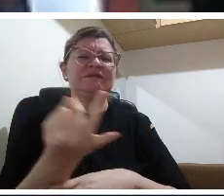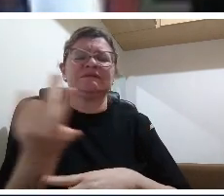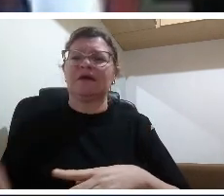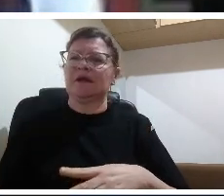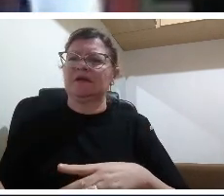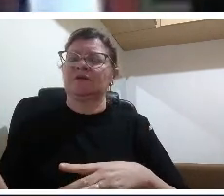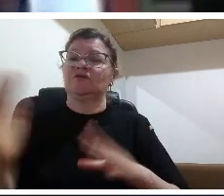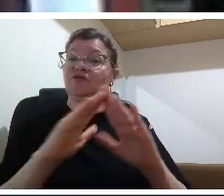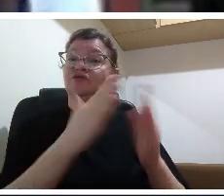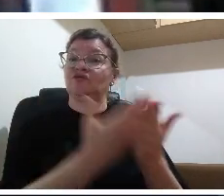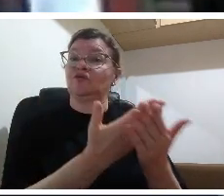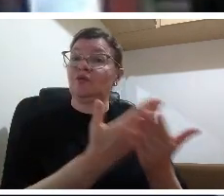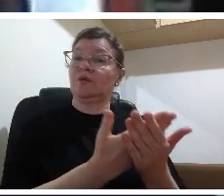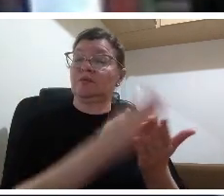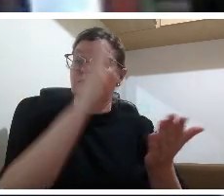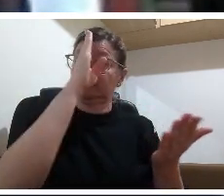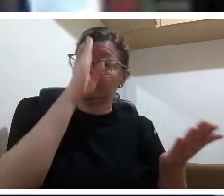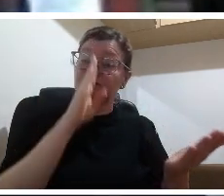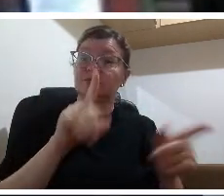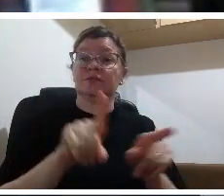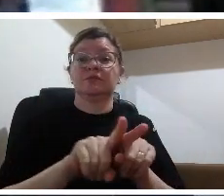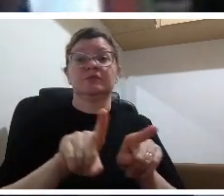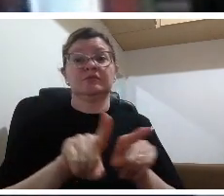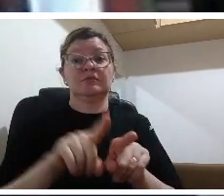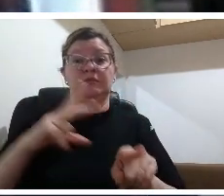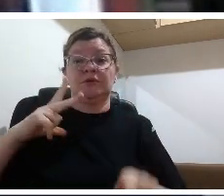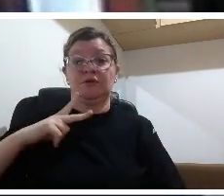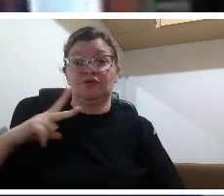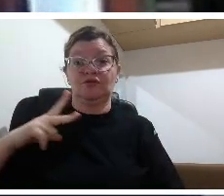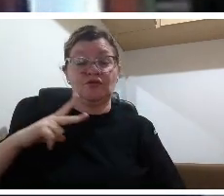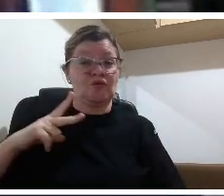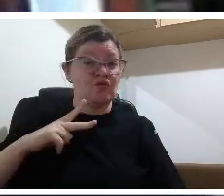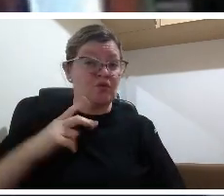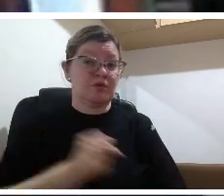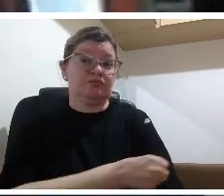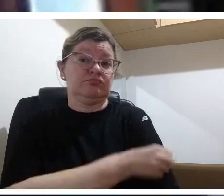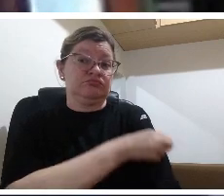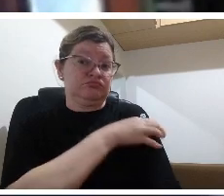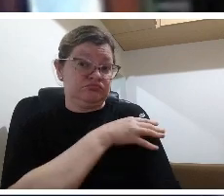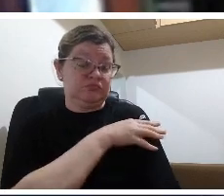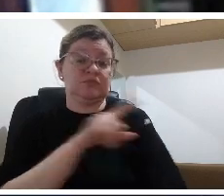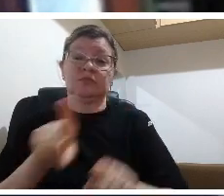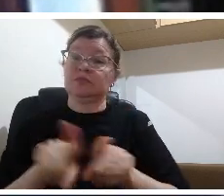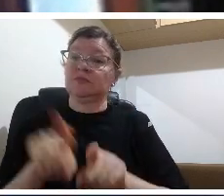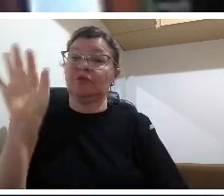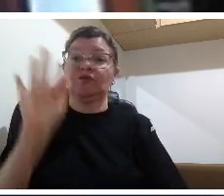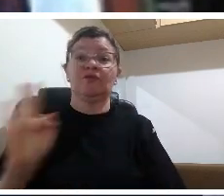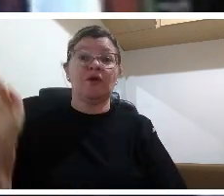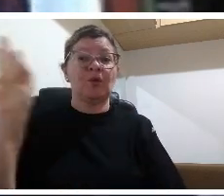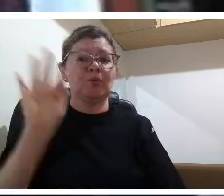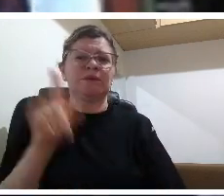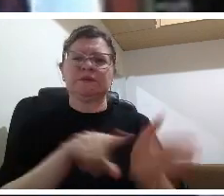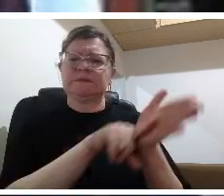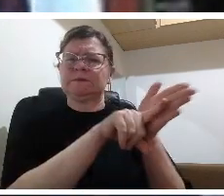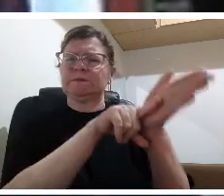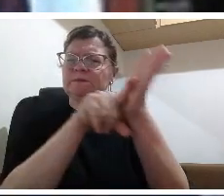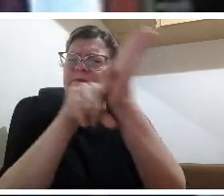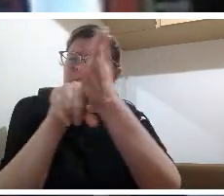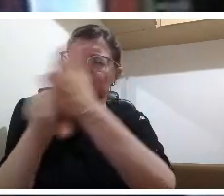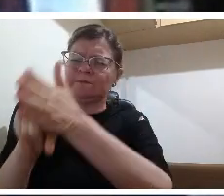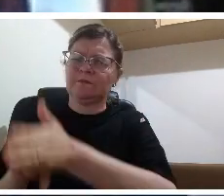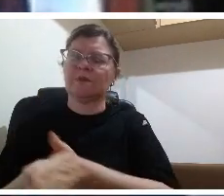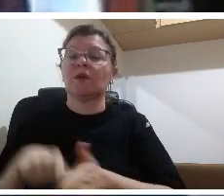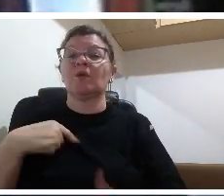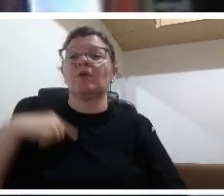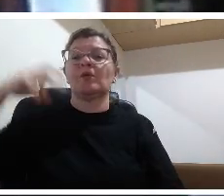que as questões que são elaboradas para os alunos responderem na sua maioria não são avaliações